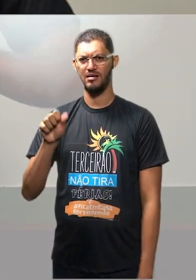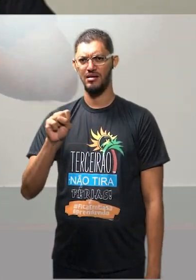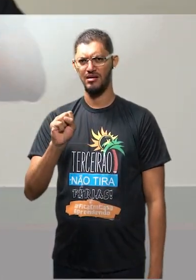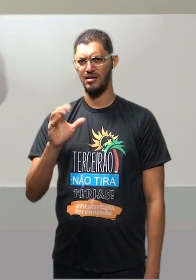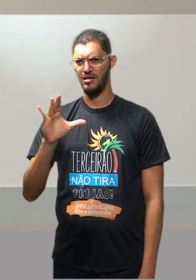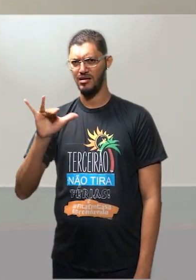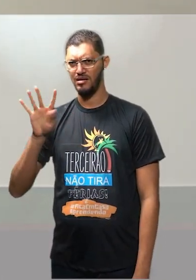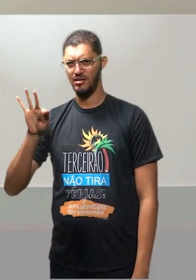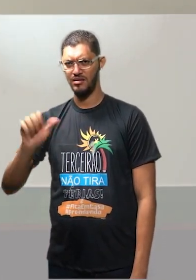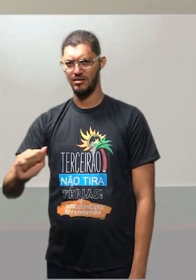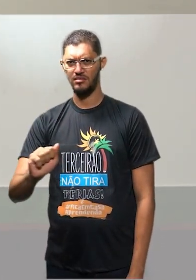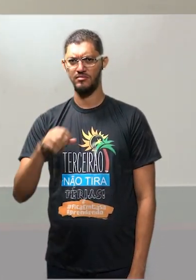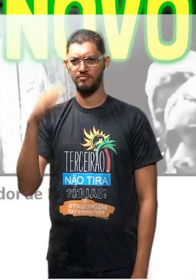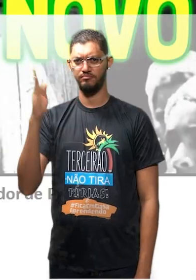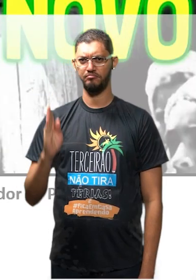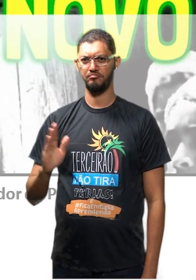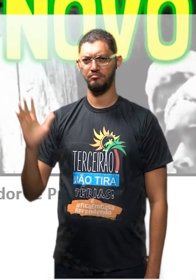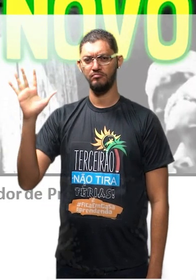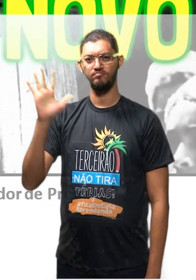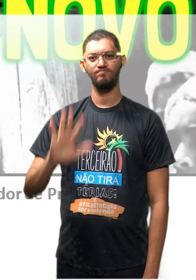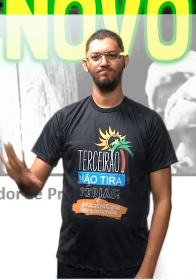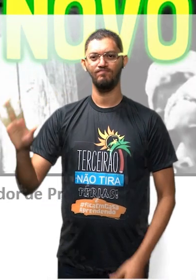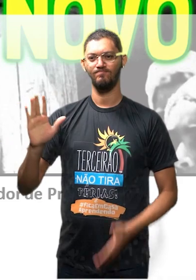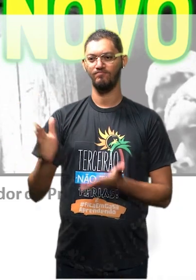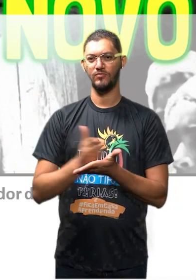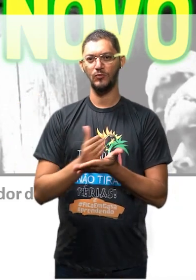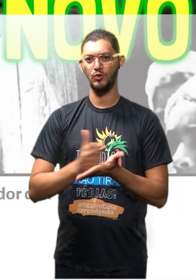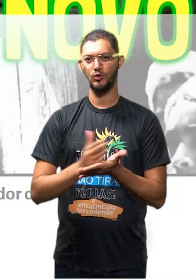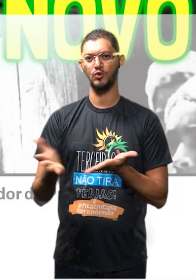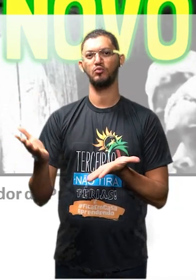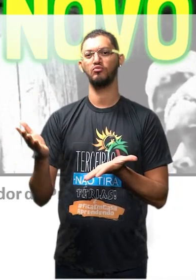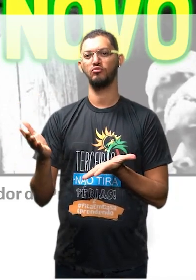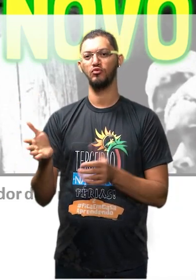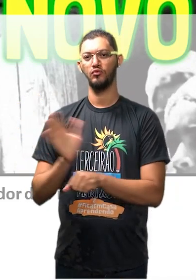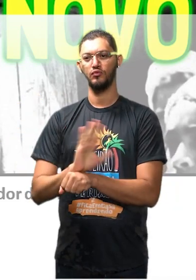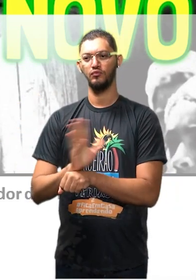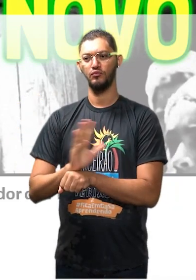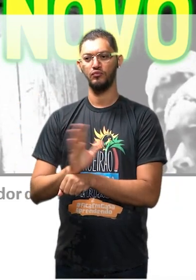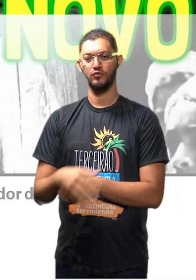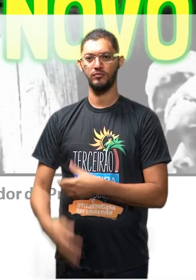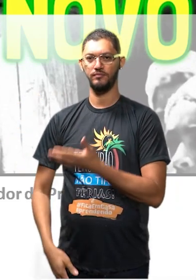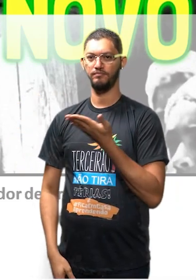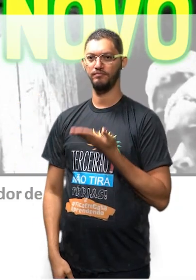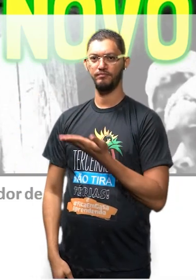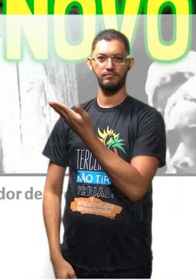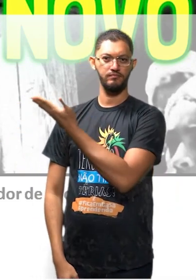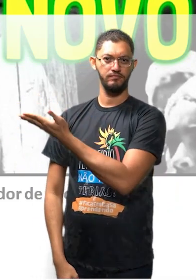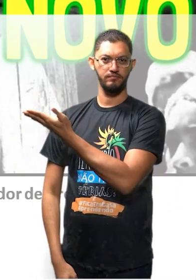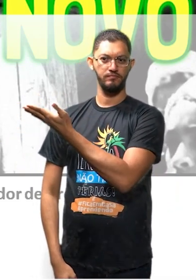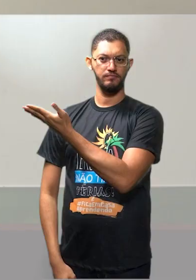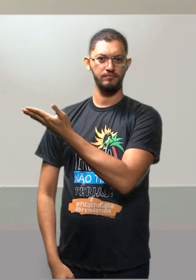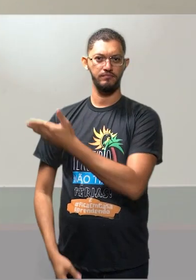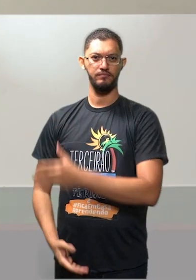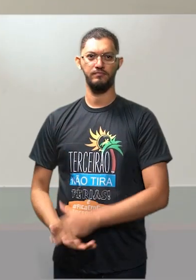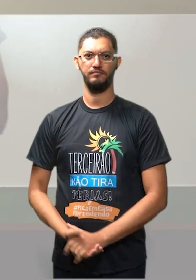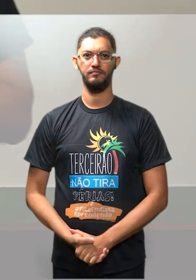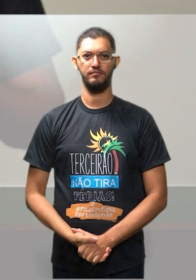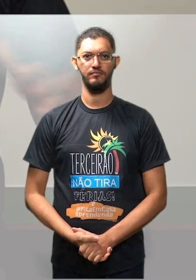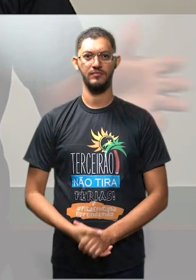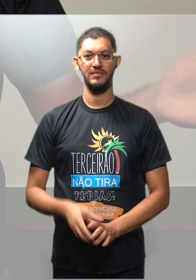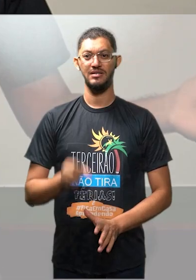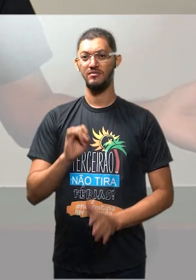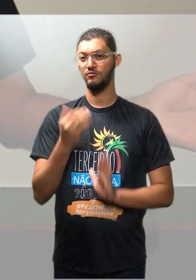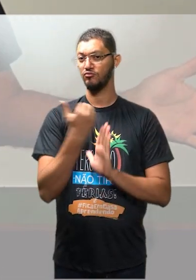Legal? E aí alguns filmes, ó. Pagador de Promessa, Deus e o Diabo na Terra do Sol. E se eu fosse